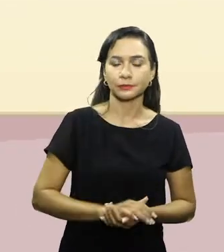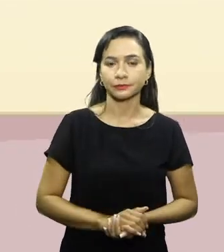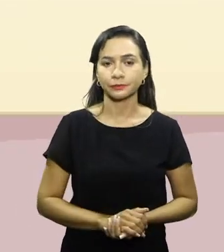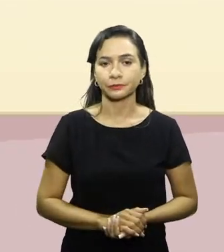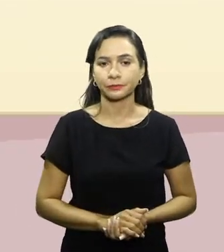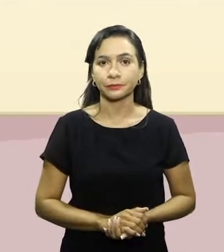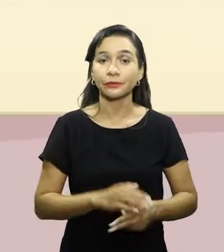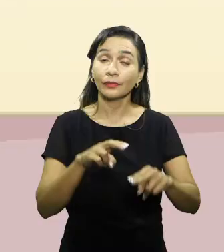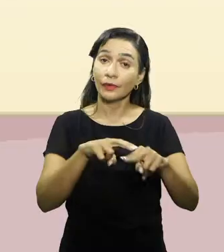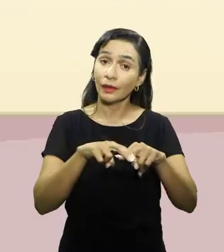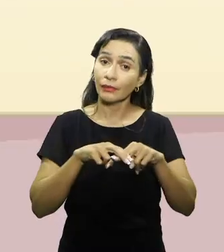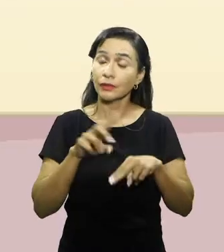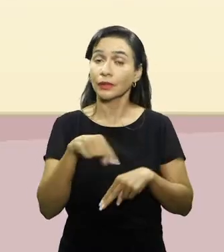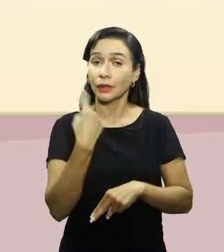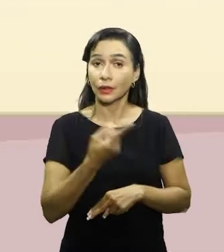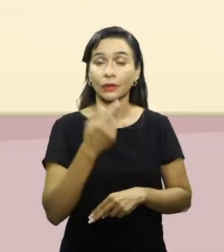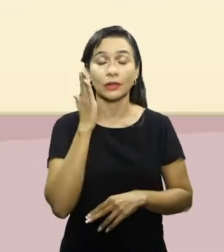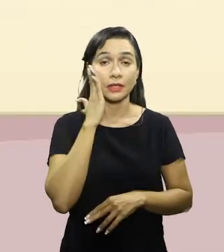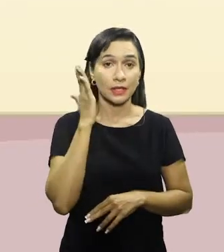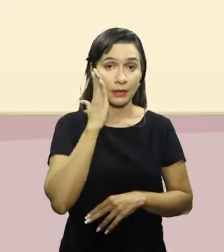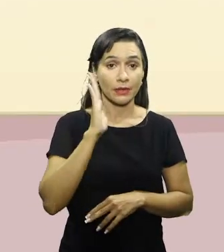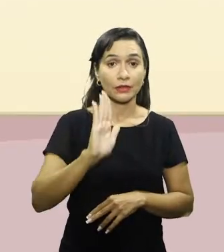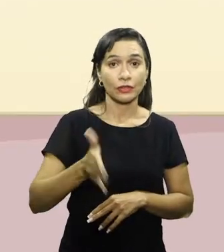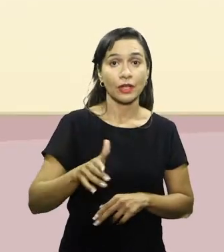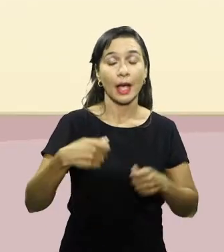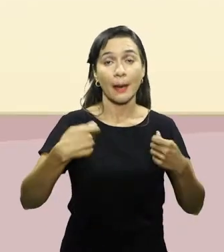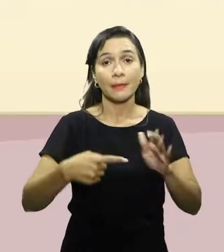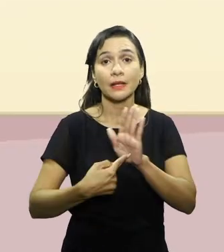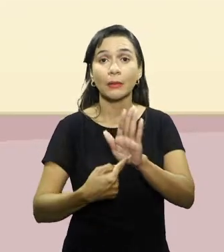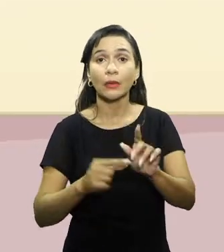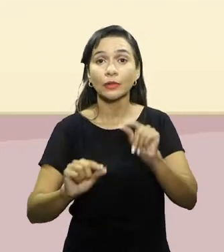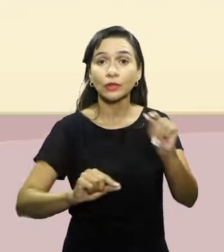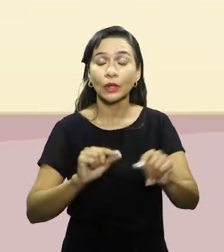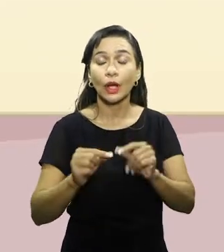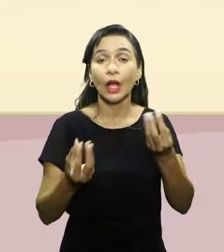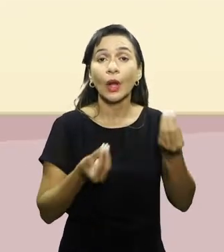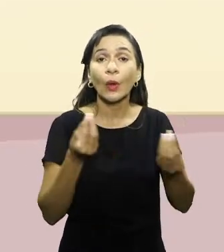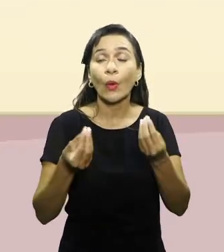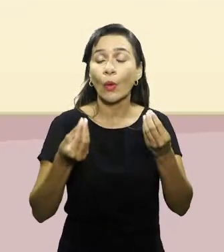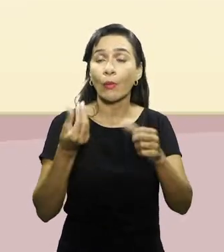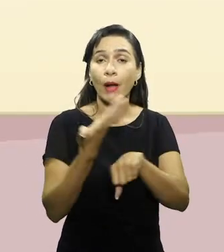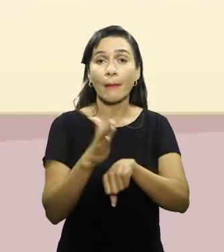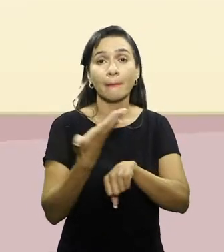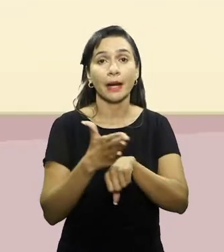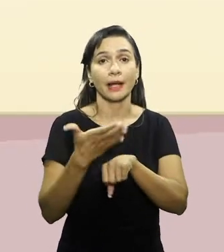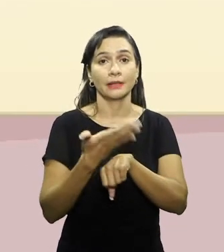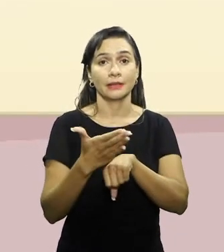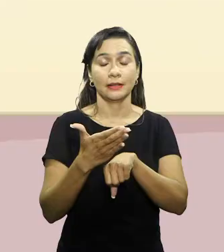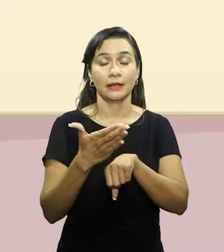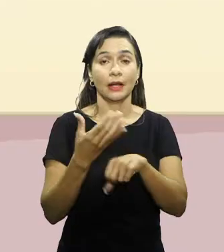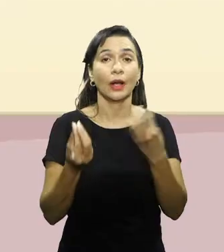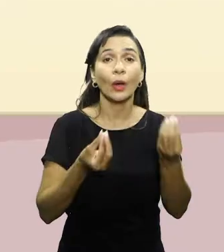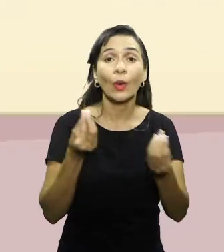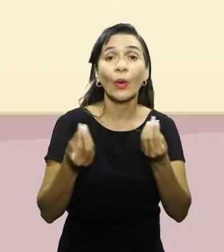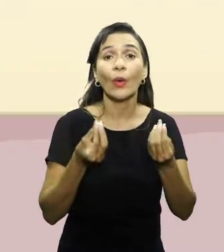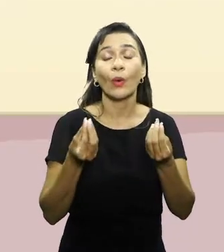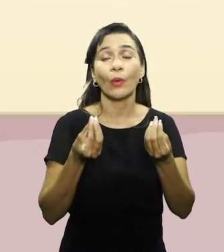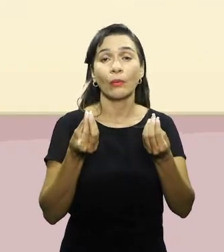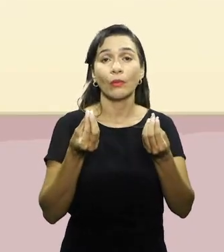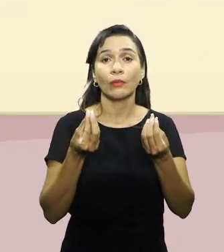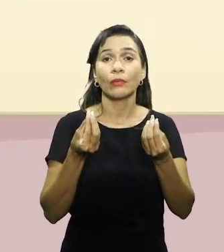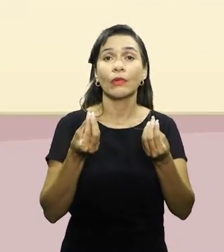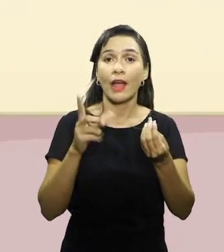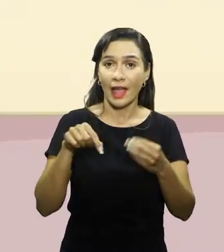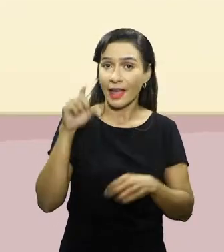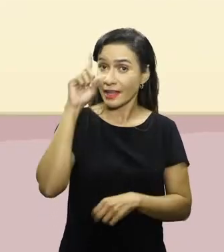Sabendo disso, é importante destacar a intensidade no exercício físico. Ou seja, o quão difícil vai ser aquele